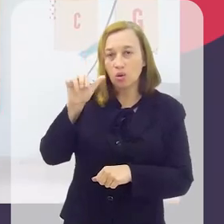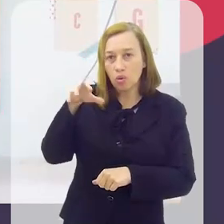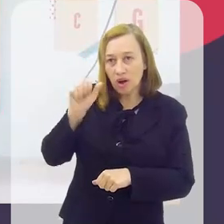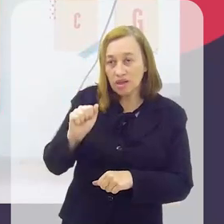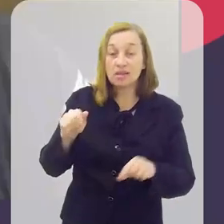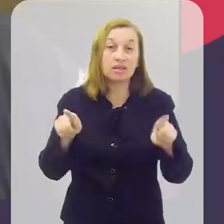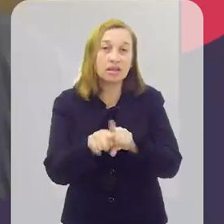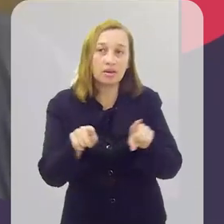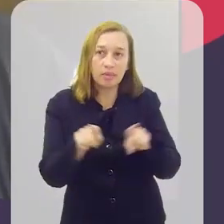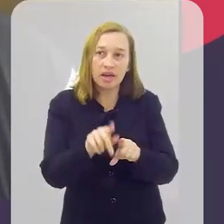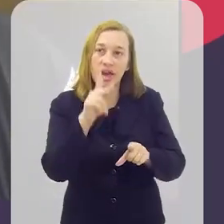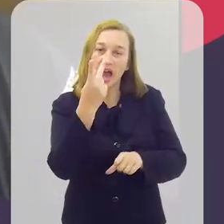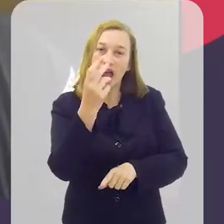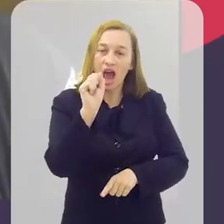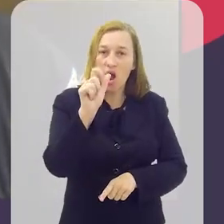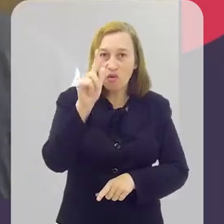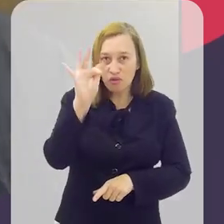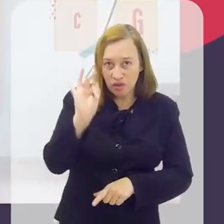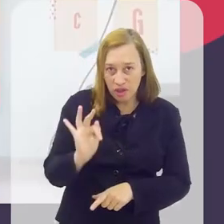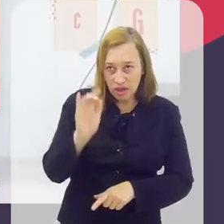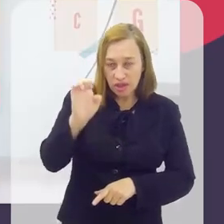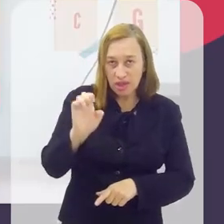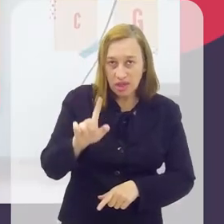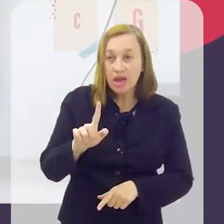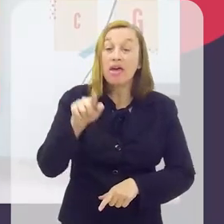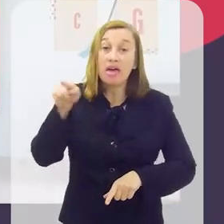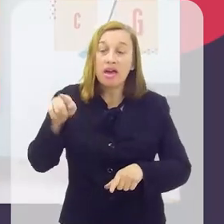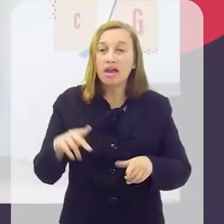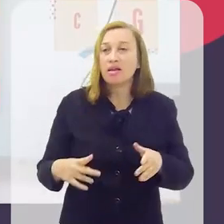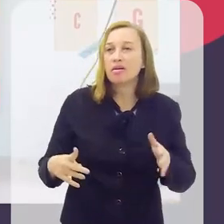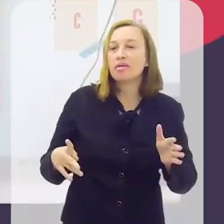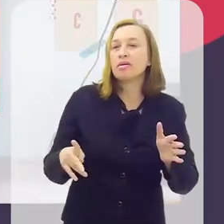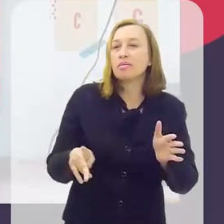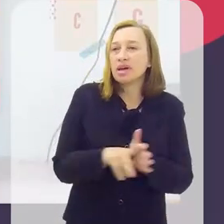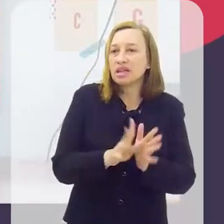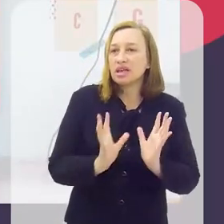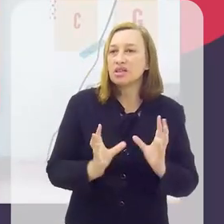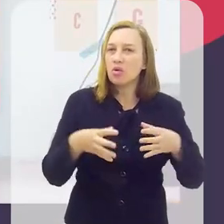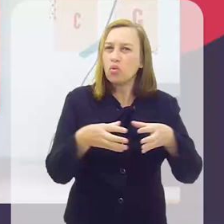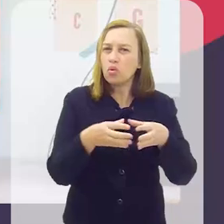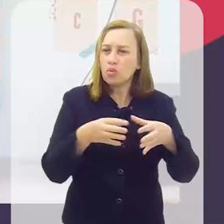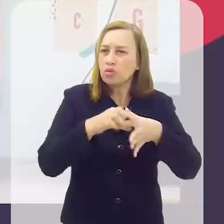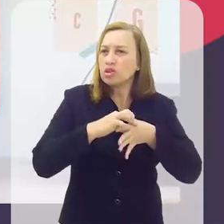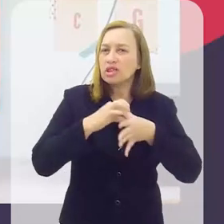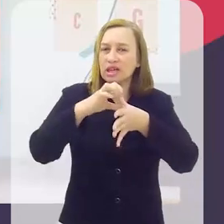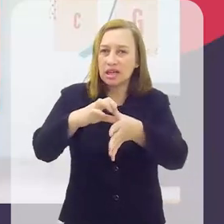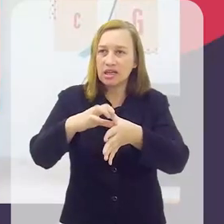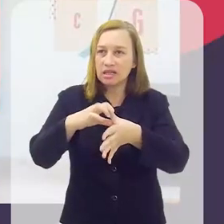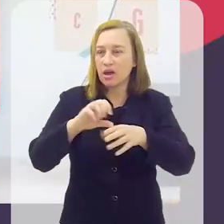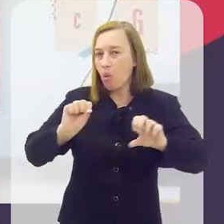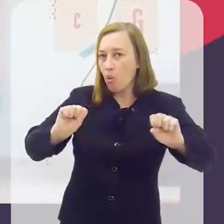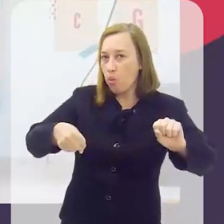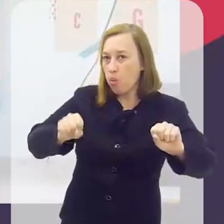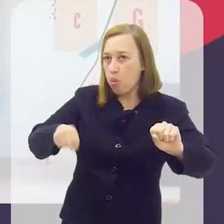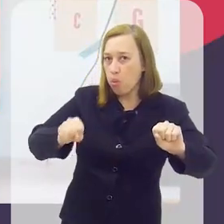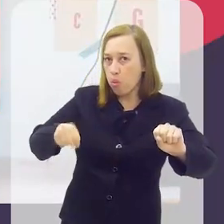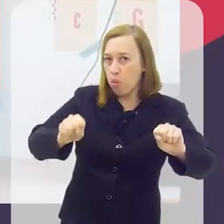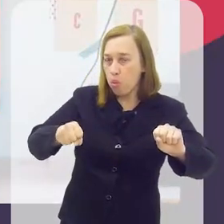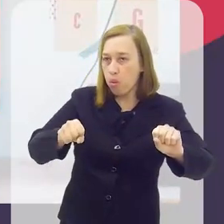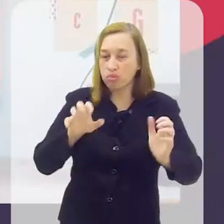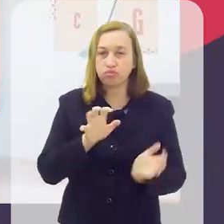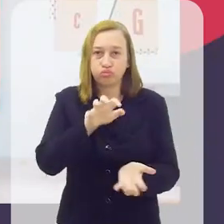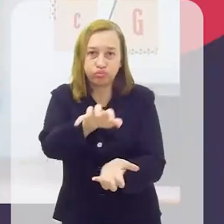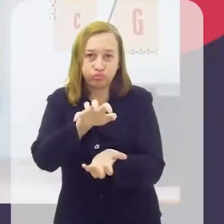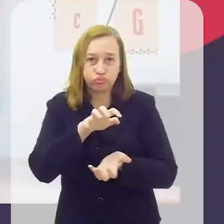e também com a gente, Ralf Alexandre Campos. Ele que faz parte do Coletivo Nacional de Lideranças de Motoboys, o Aliança dos